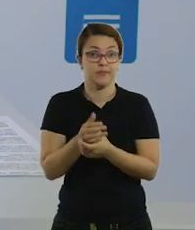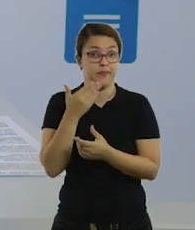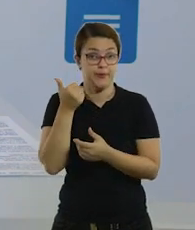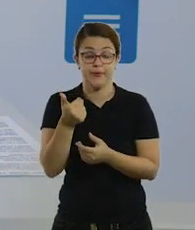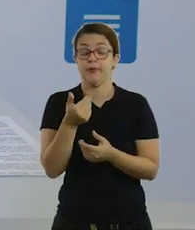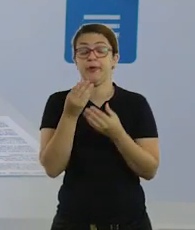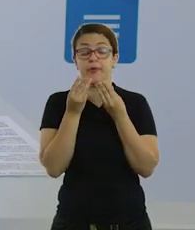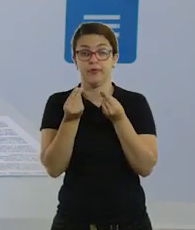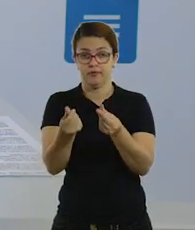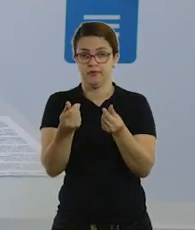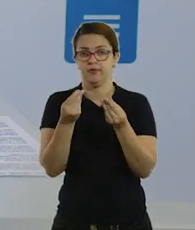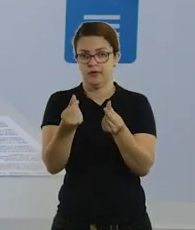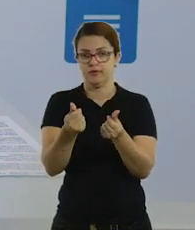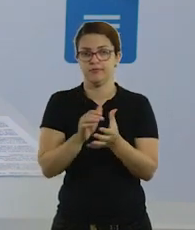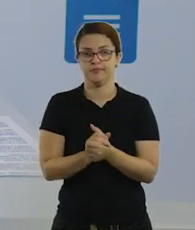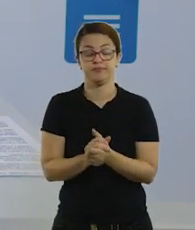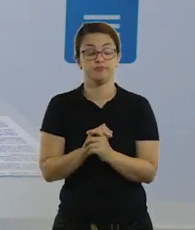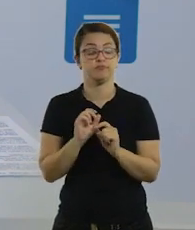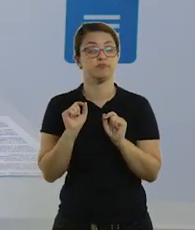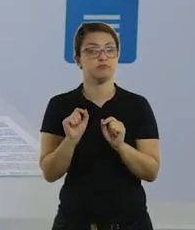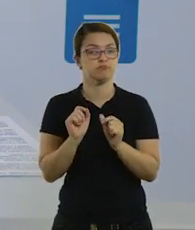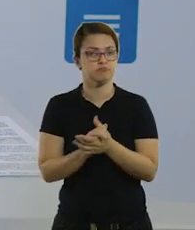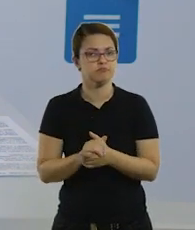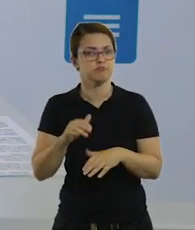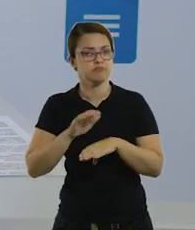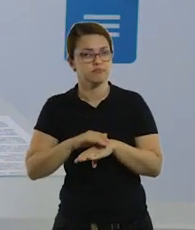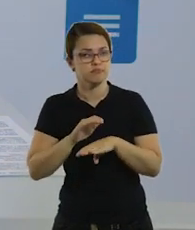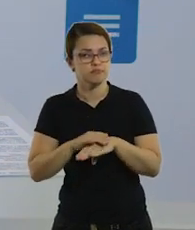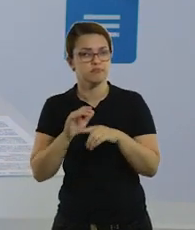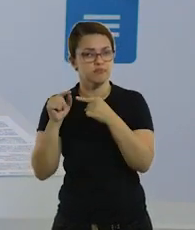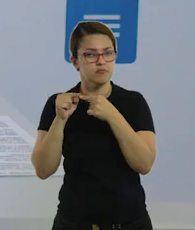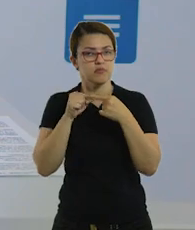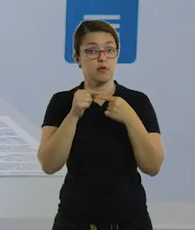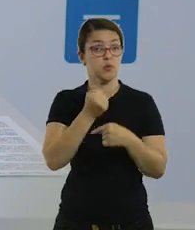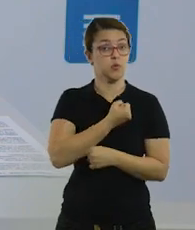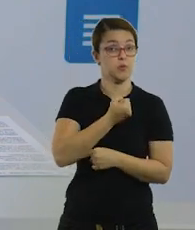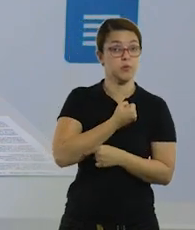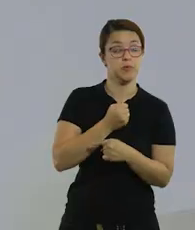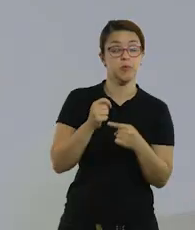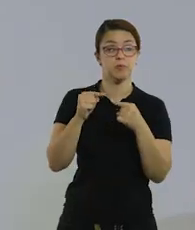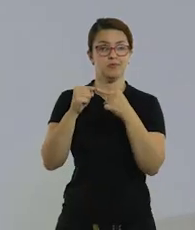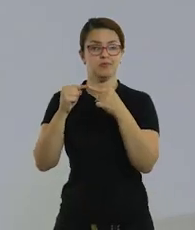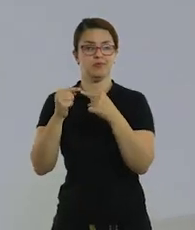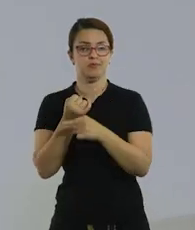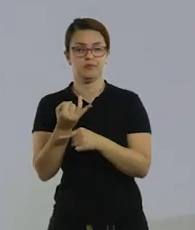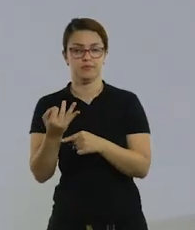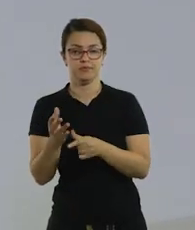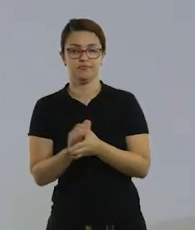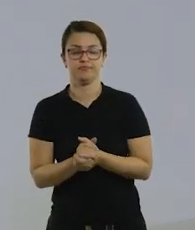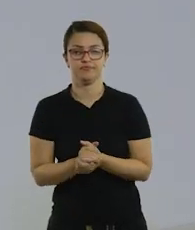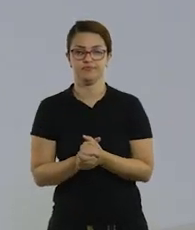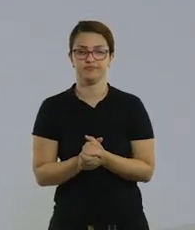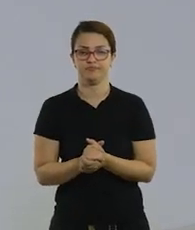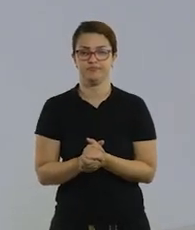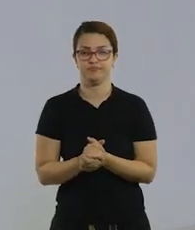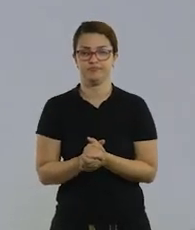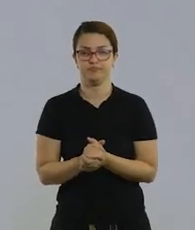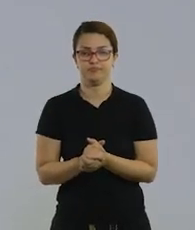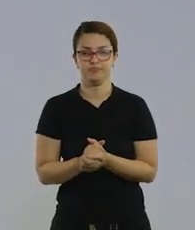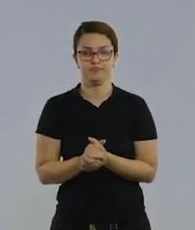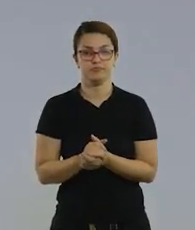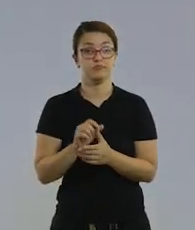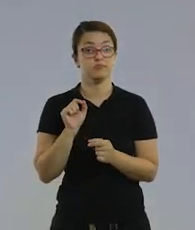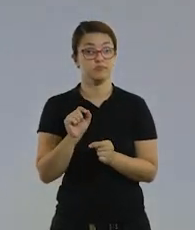Então, o vocês vão fazer? A gente vai relacionar a quantidade ao número. Vocês devem utilizar uma